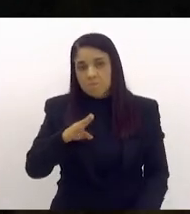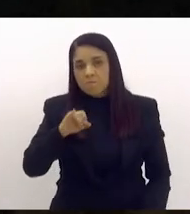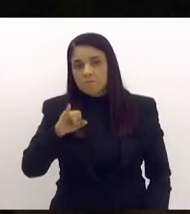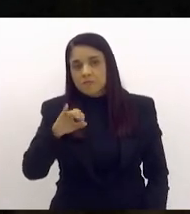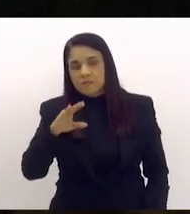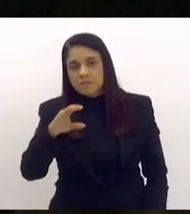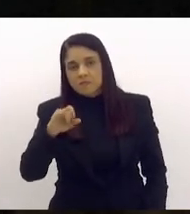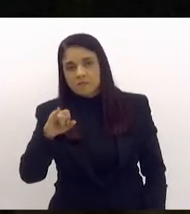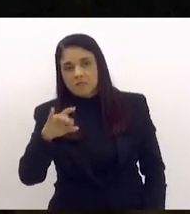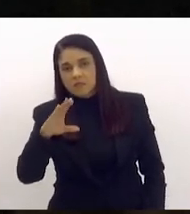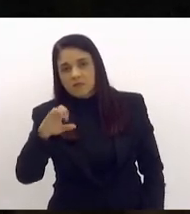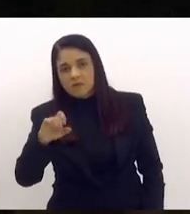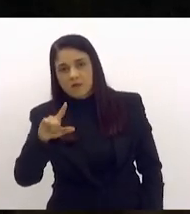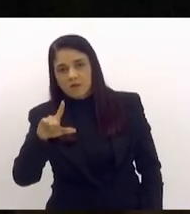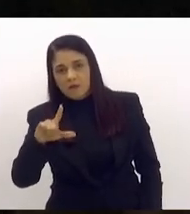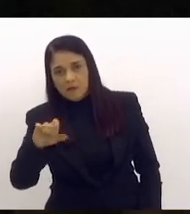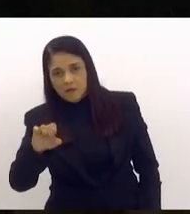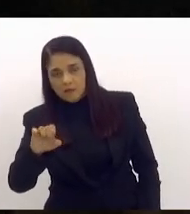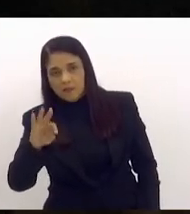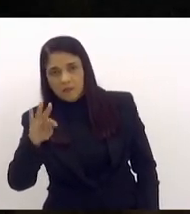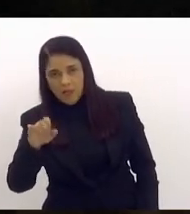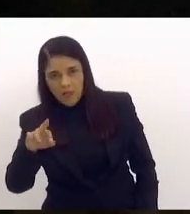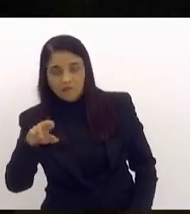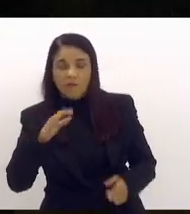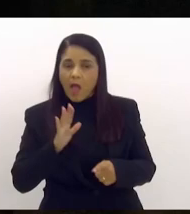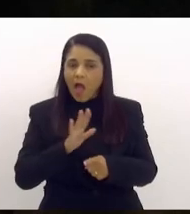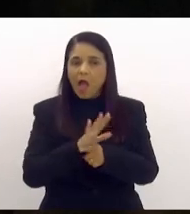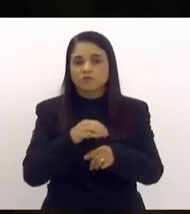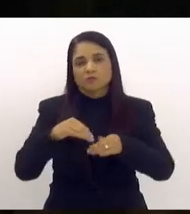contribuição por uso de bicicletas nas nossas cidades.